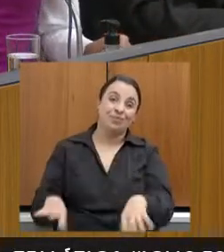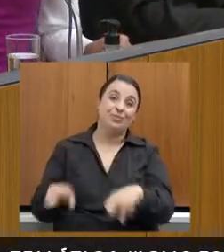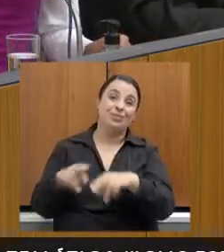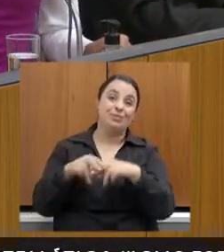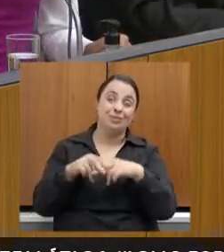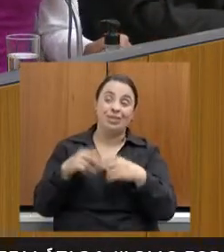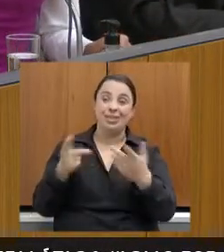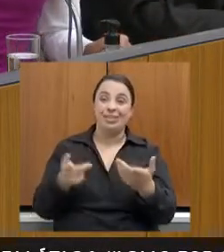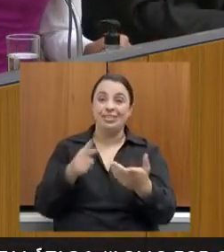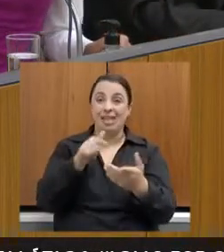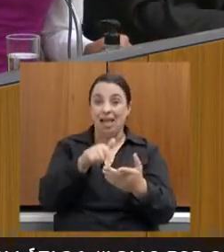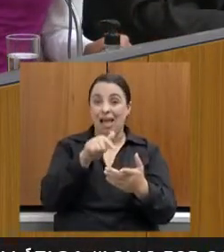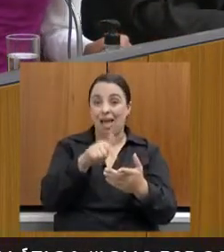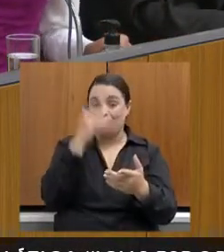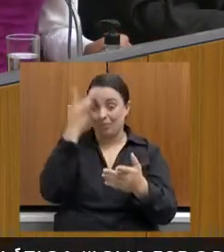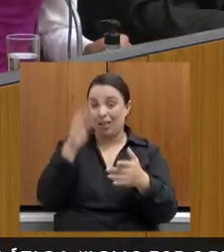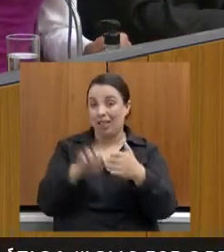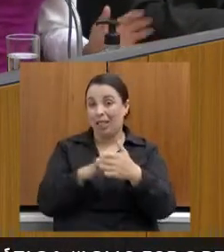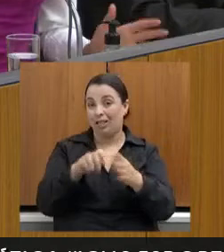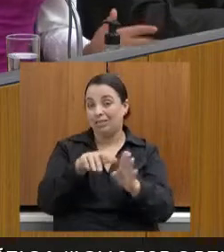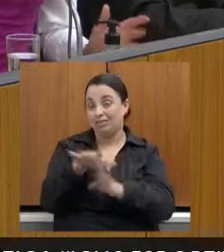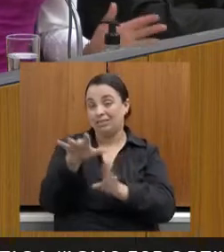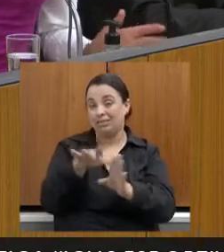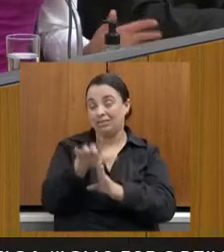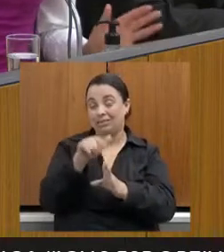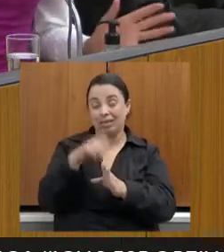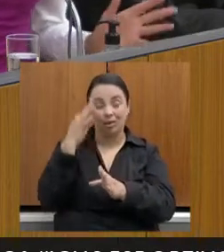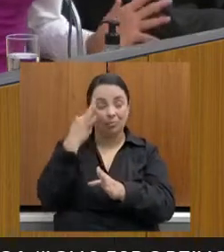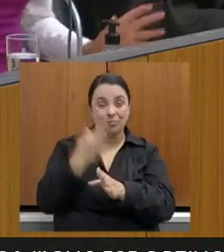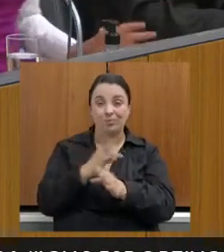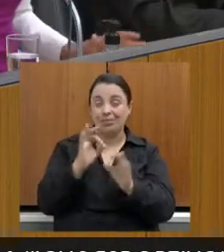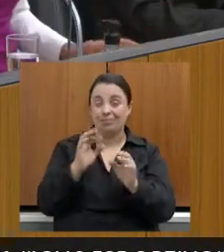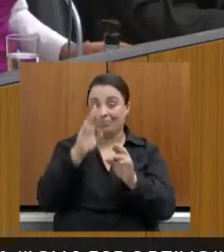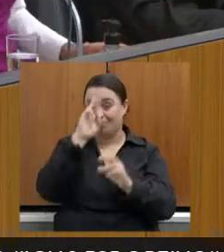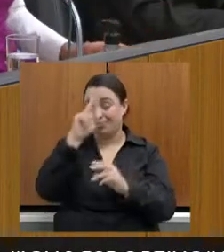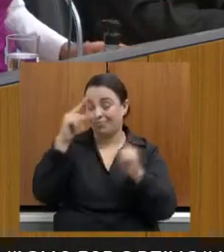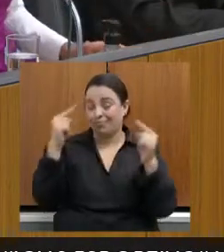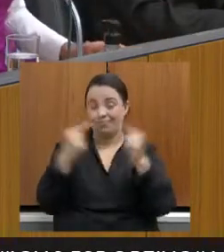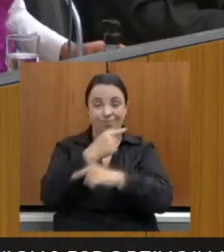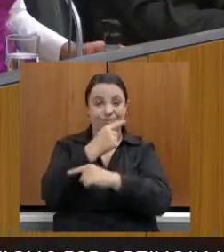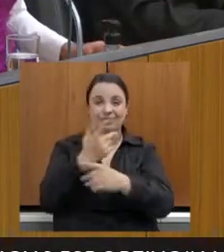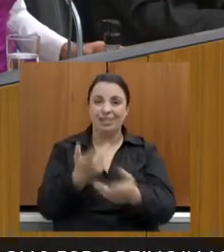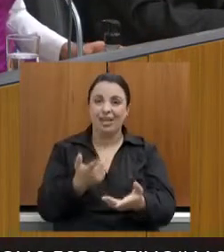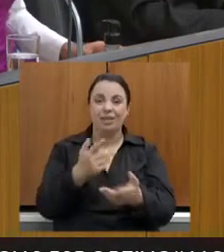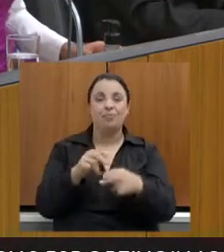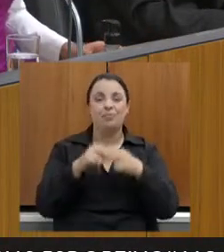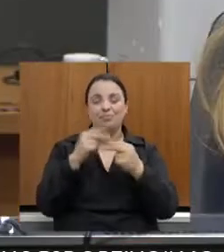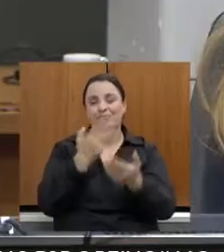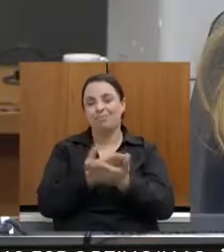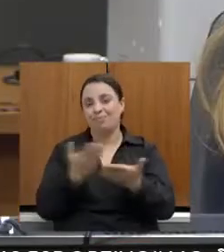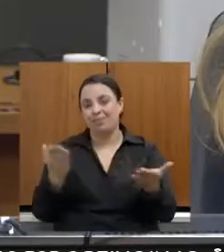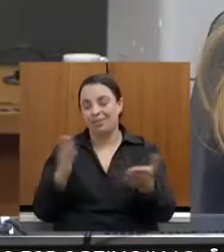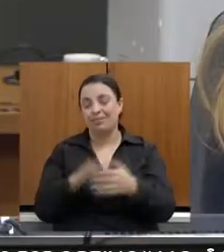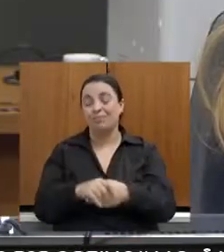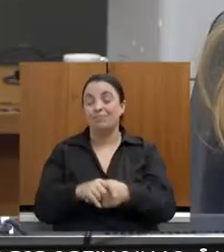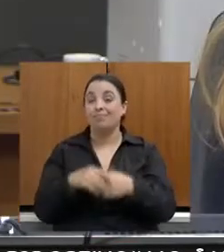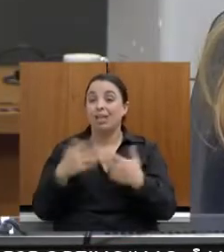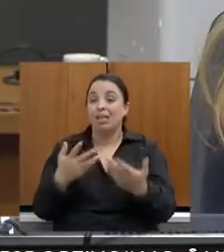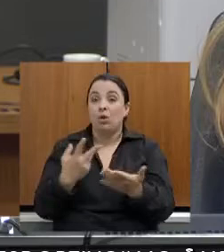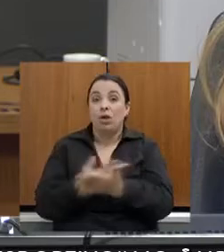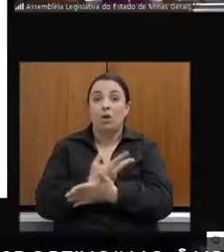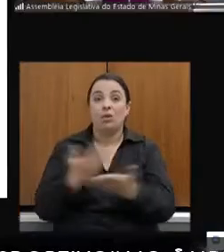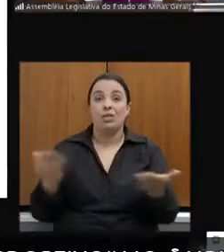entendimento equivocado da própria assessoria. Mas é o cenário que nós temos. Além disso, a baixa